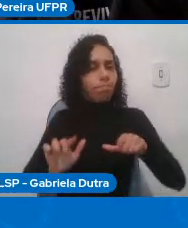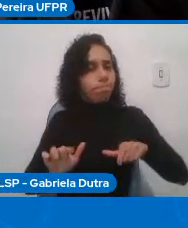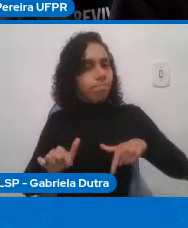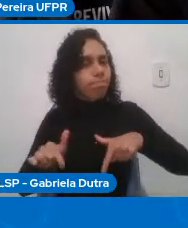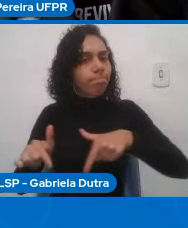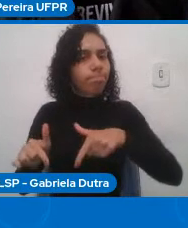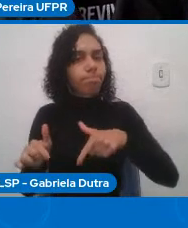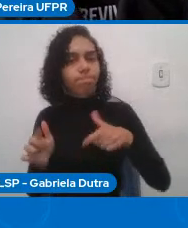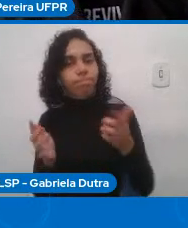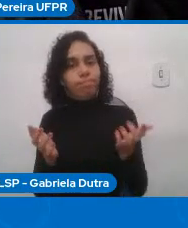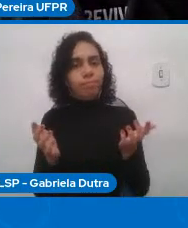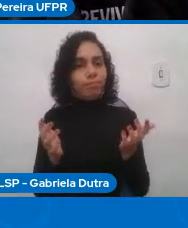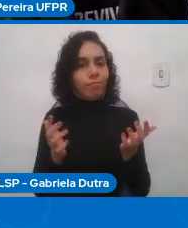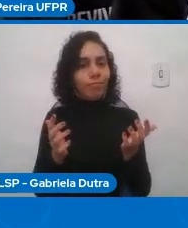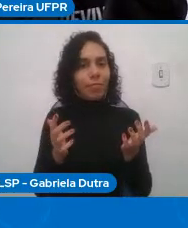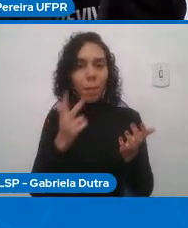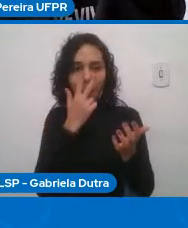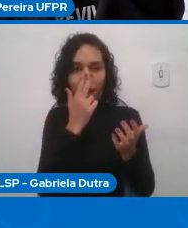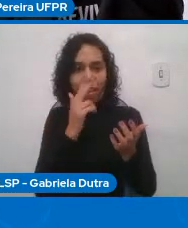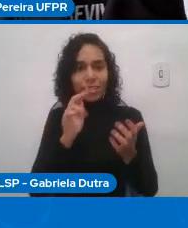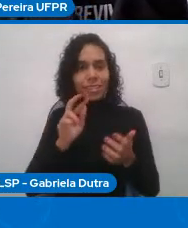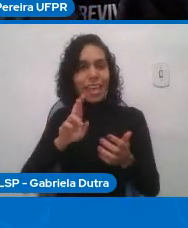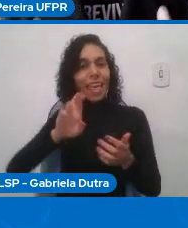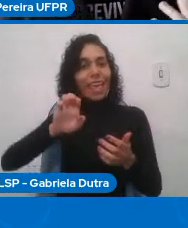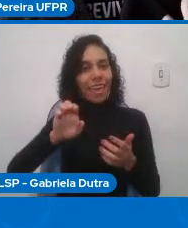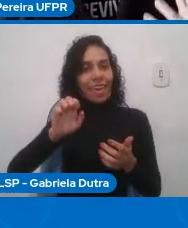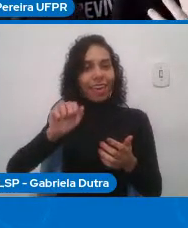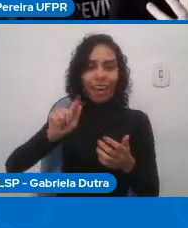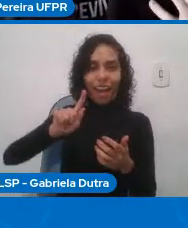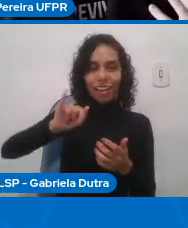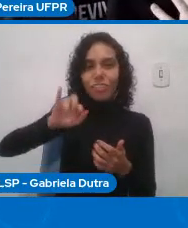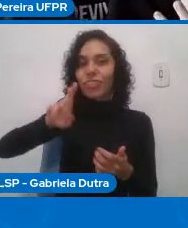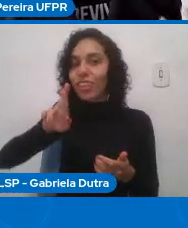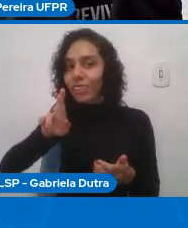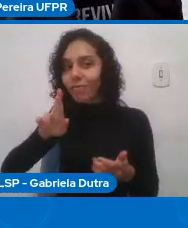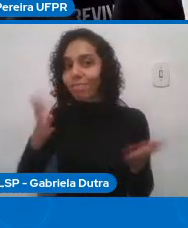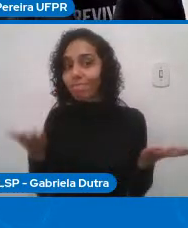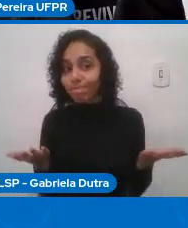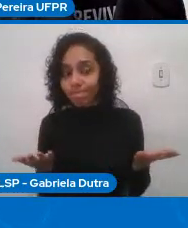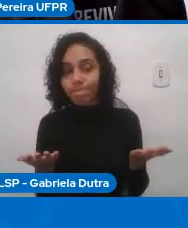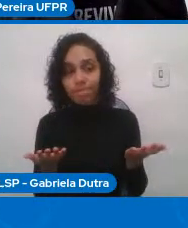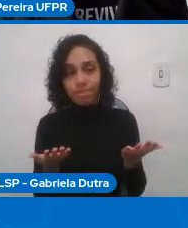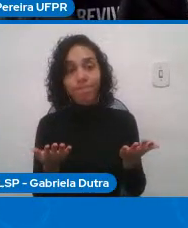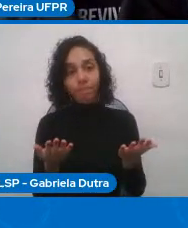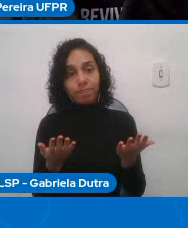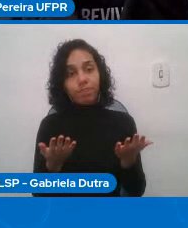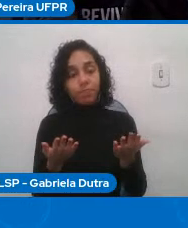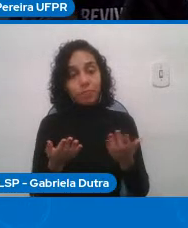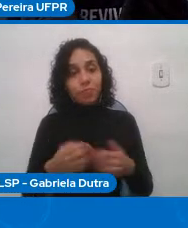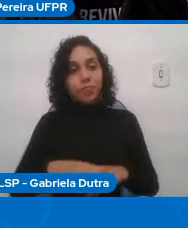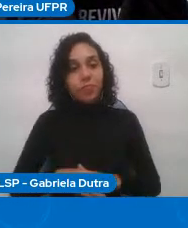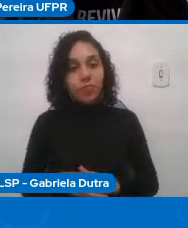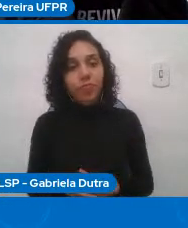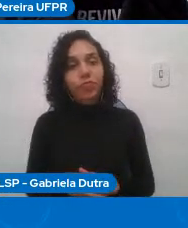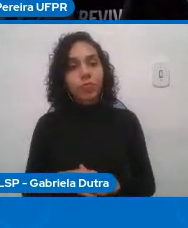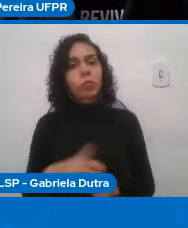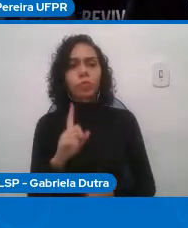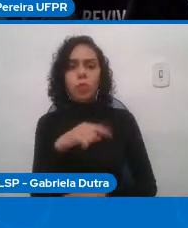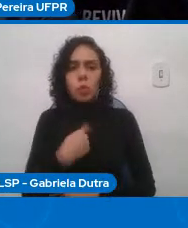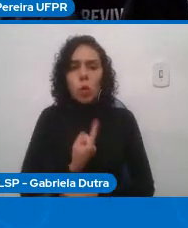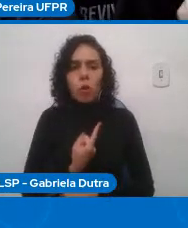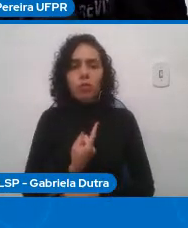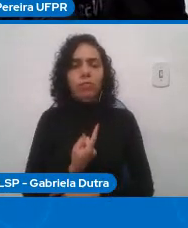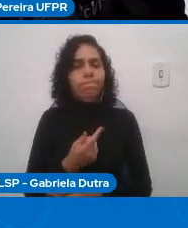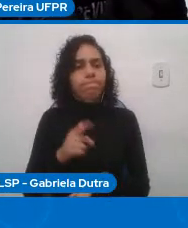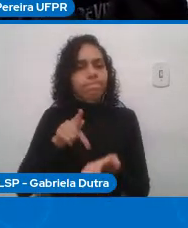construindo? O mesmo vai para a tecnologia computacional, né? A gente tem efetivamente sido consciente do que nós